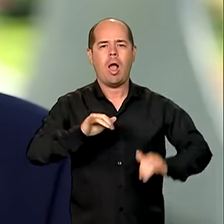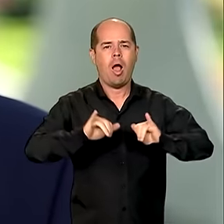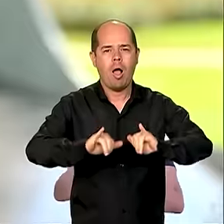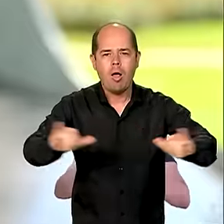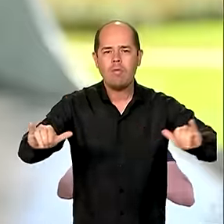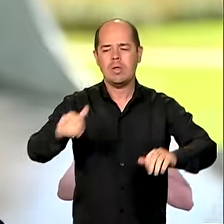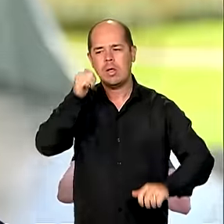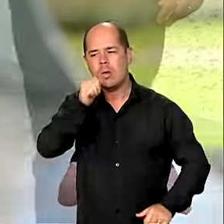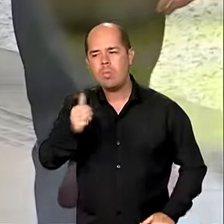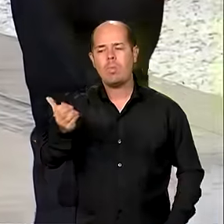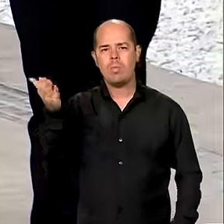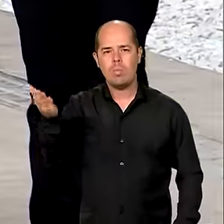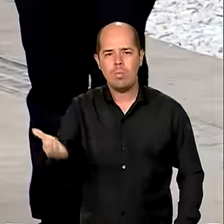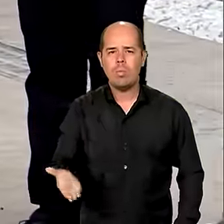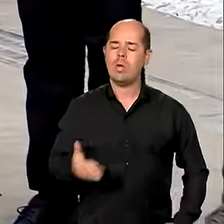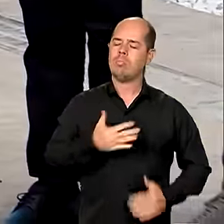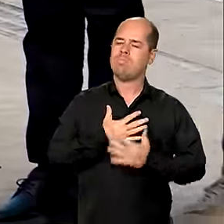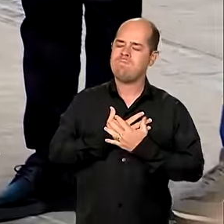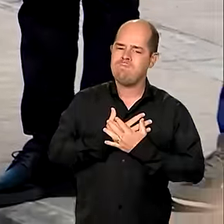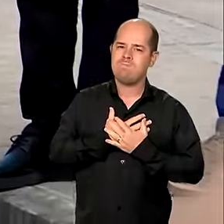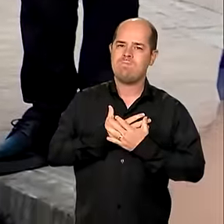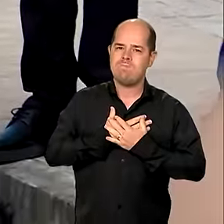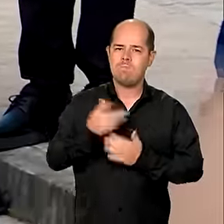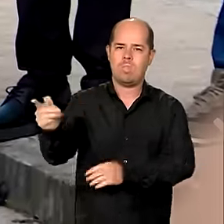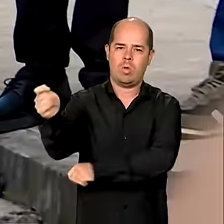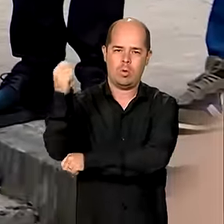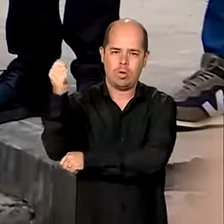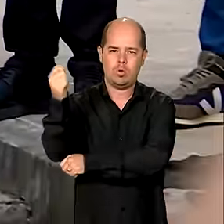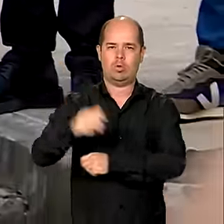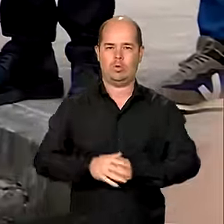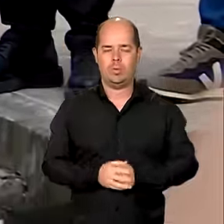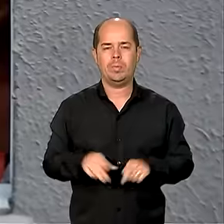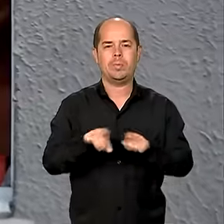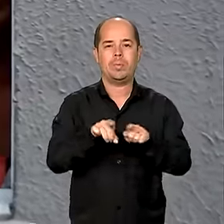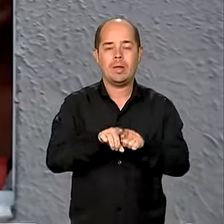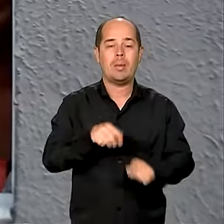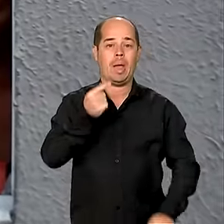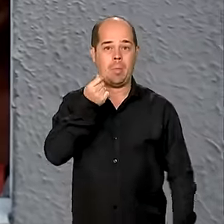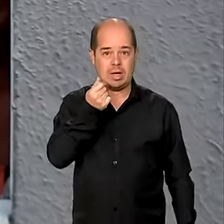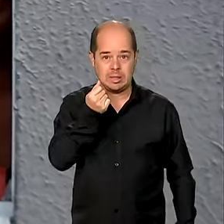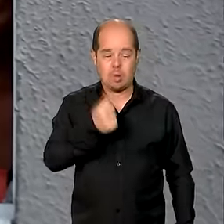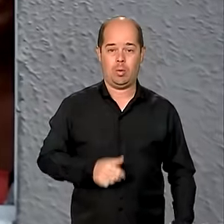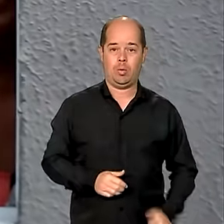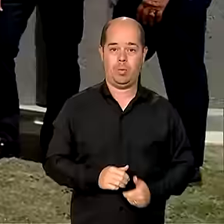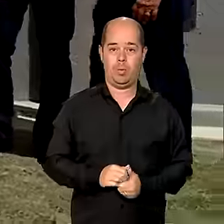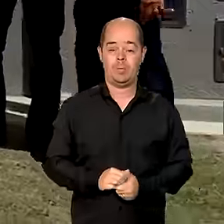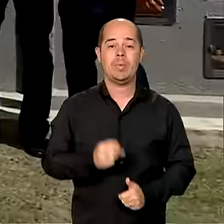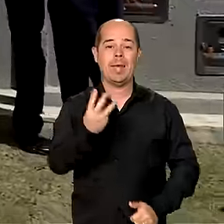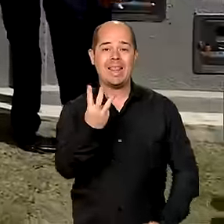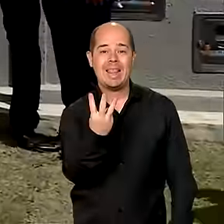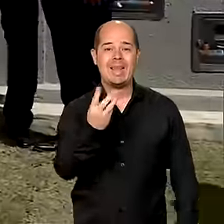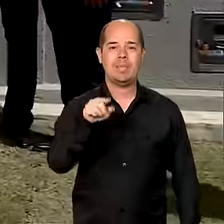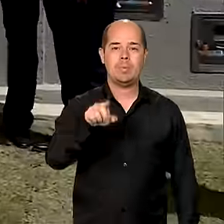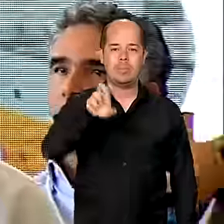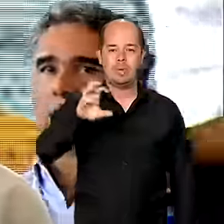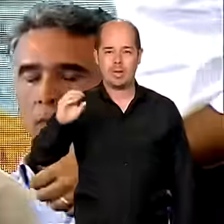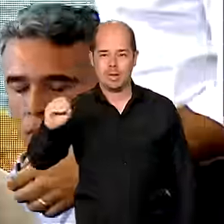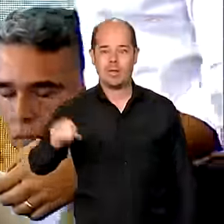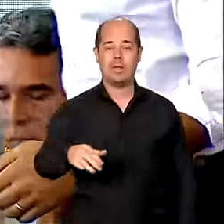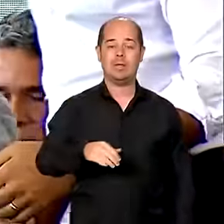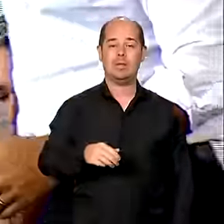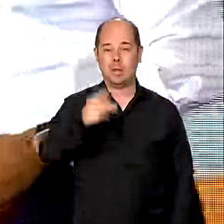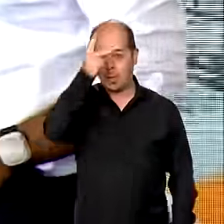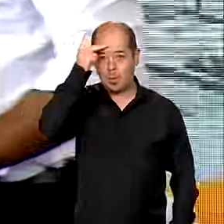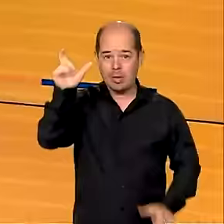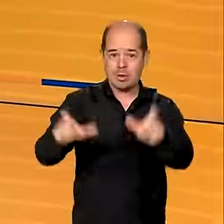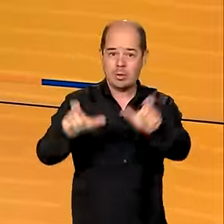do Rio Grande do Sul. E veja também, em Maceió, 3.500 pessoas são beneficiadas com apartamentos do Minha